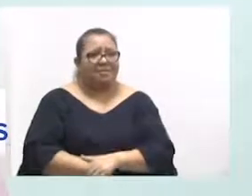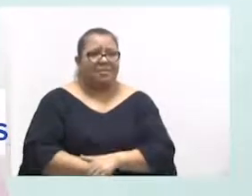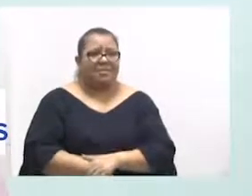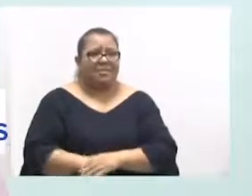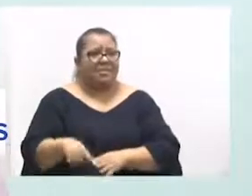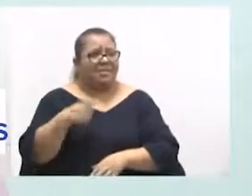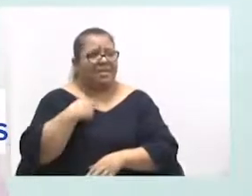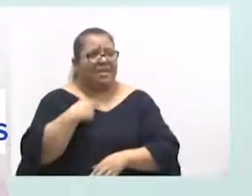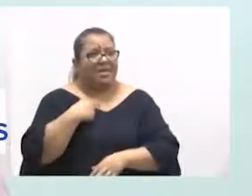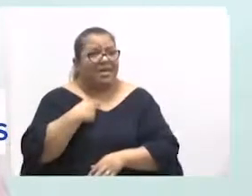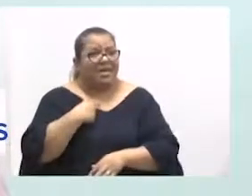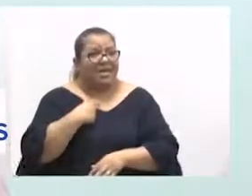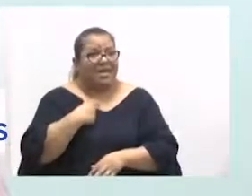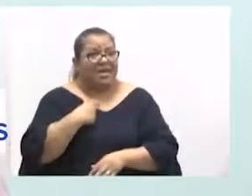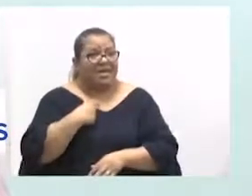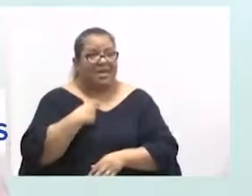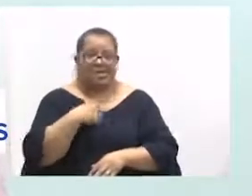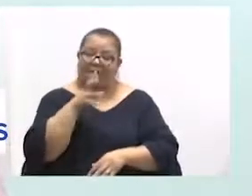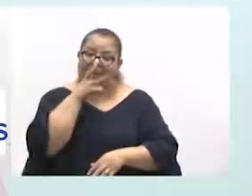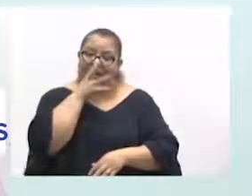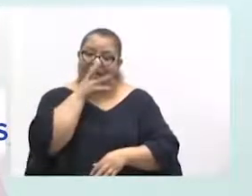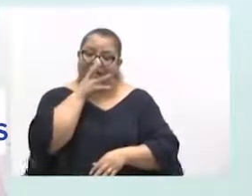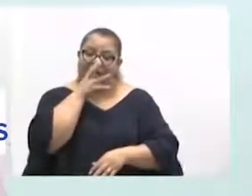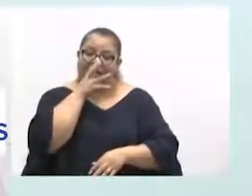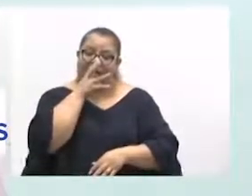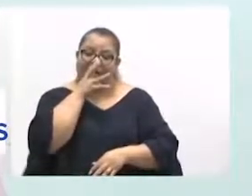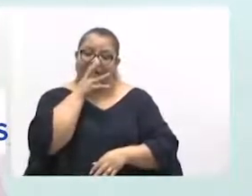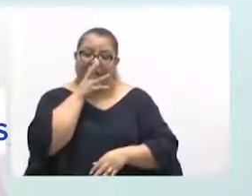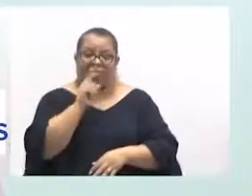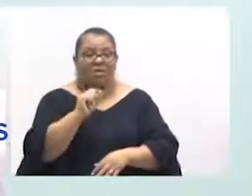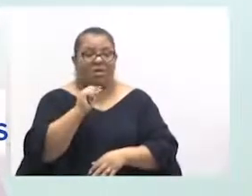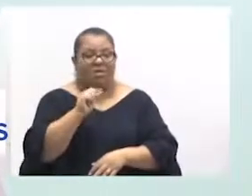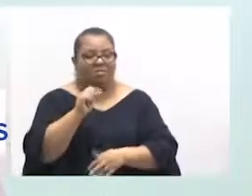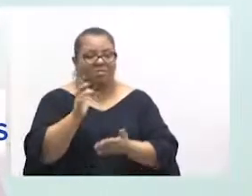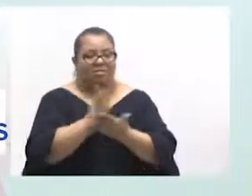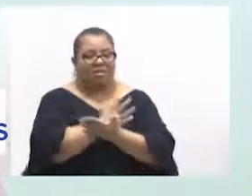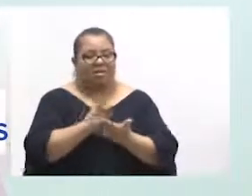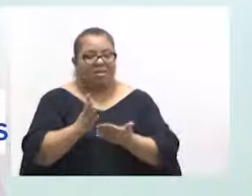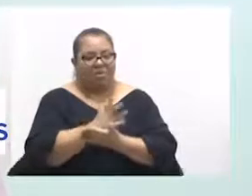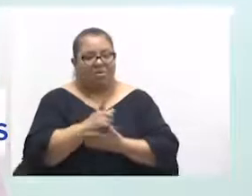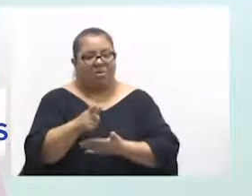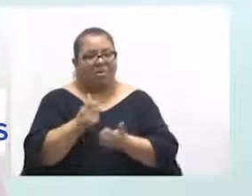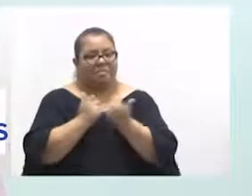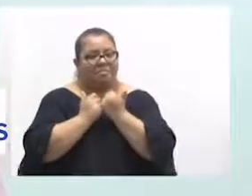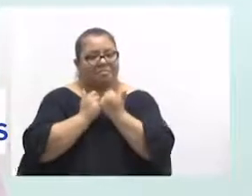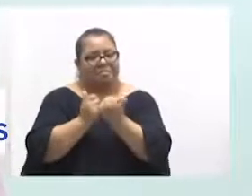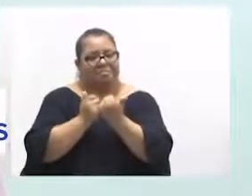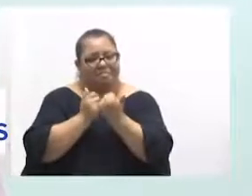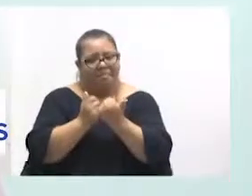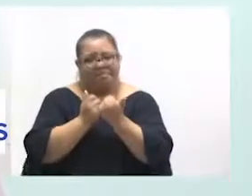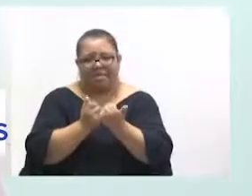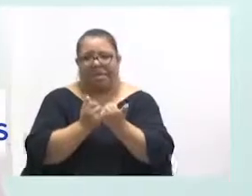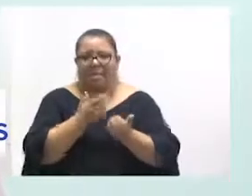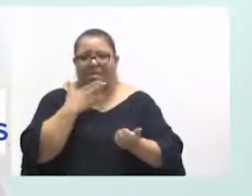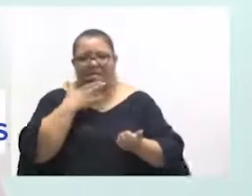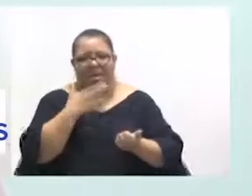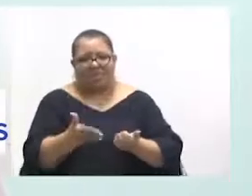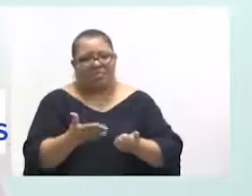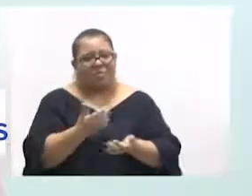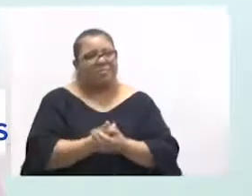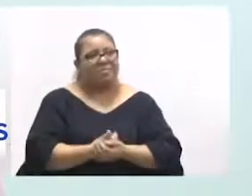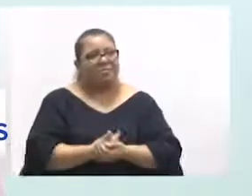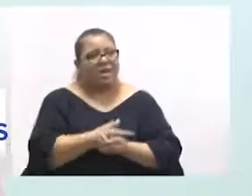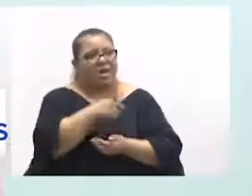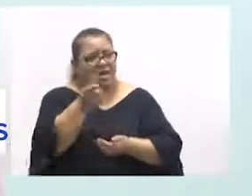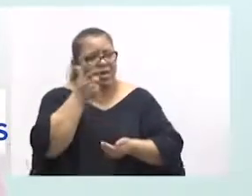que eu fico até abismado, assim, no dia a dia, às vezes, um paciente de acompanhamento que a gente atende, você